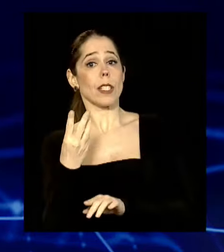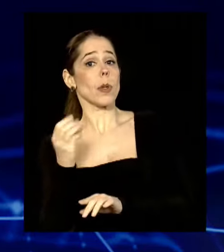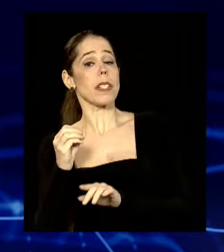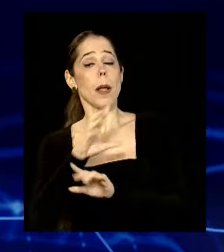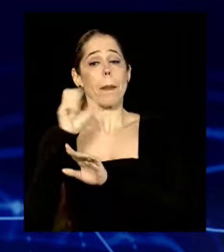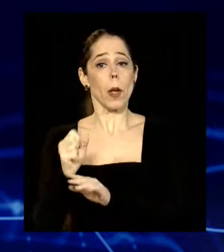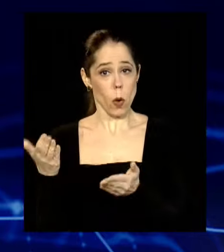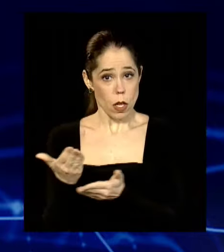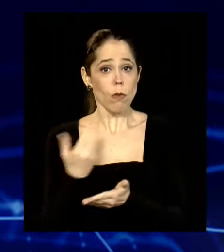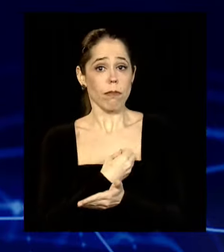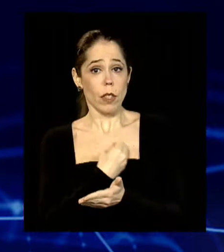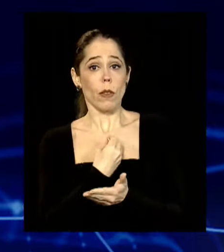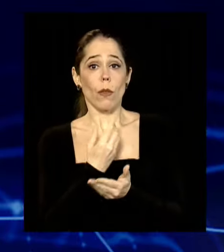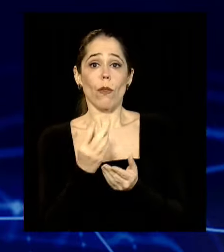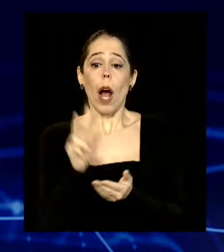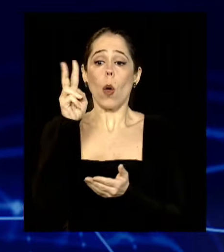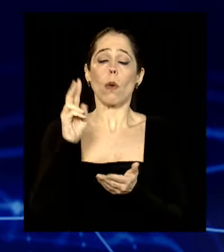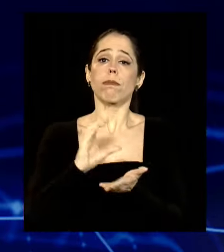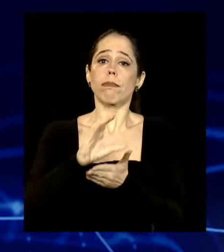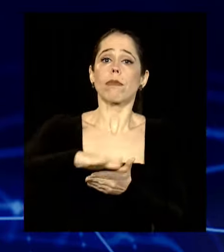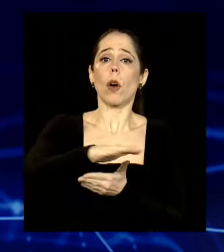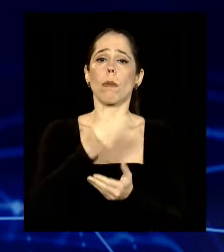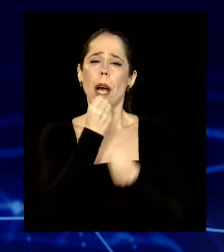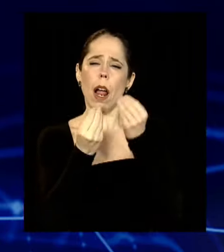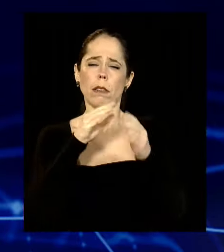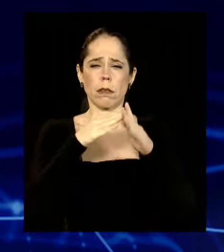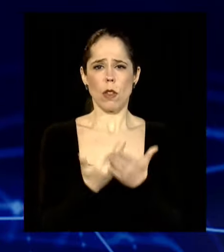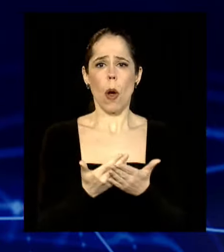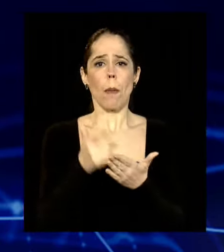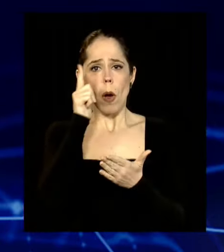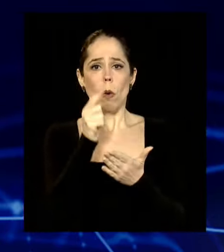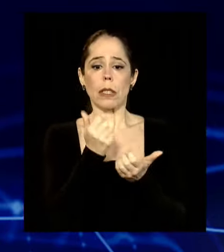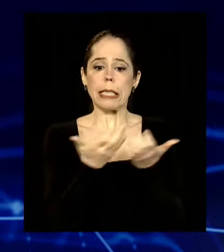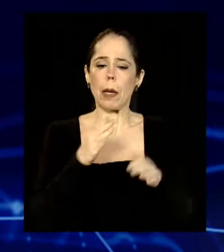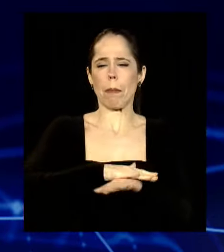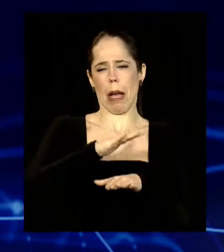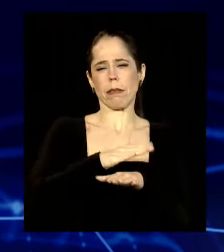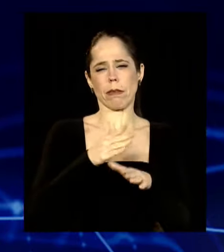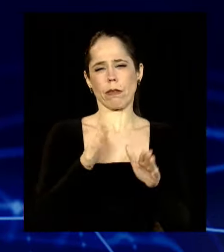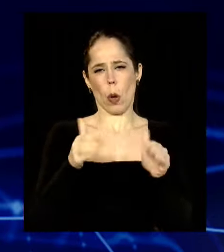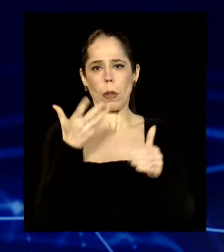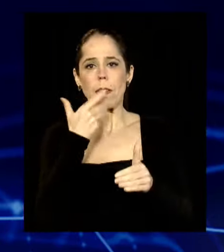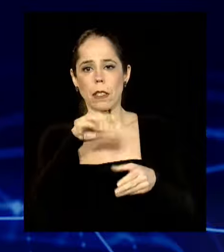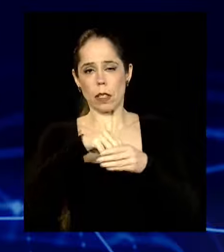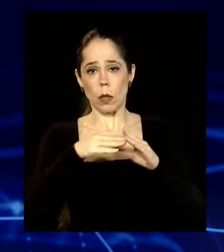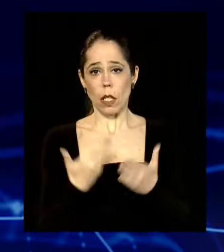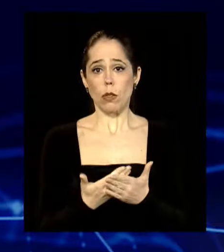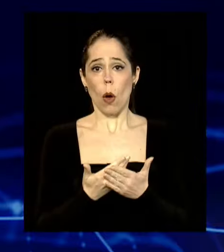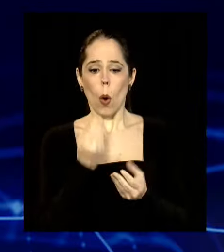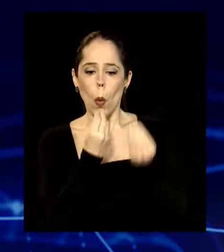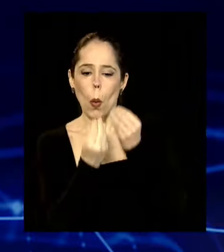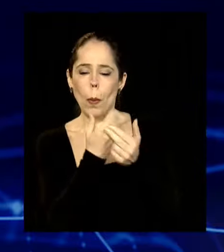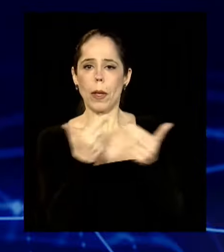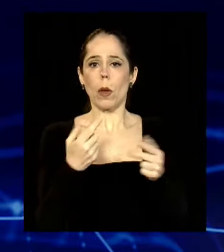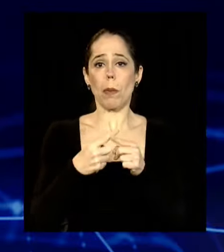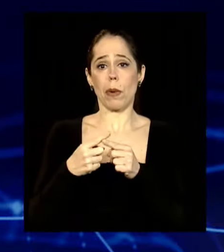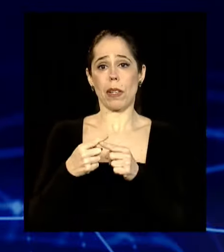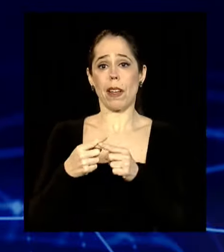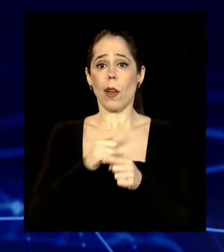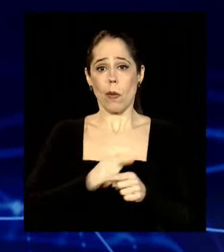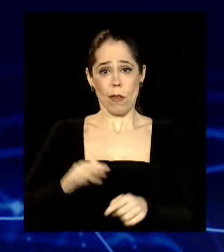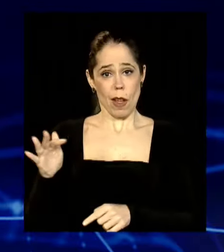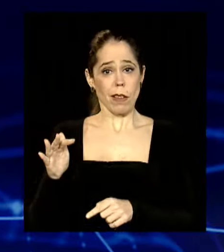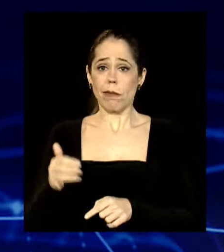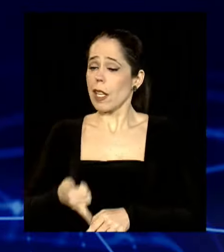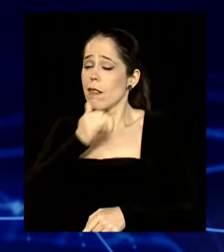a gente poder reforçar as refeições na sala de aula, para as escolas. Até porque o governo federal, lamentavelmente, há cinco anos não